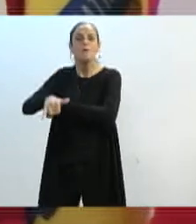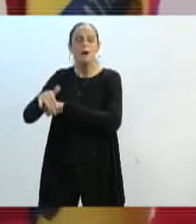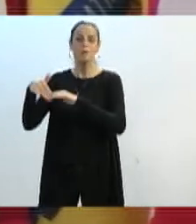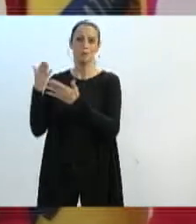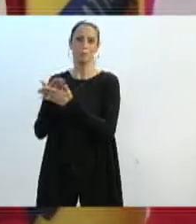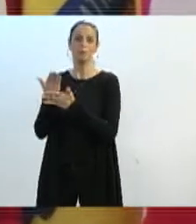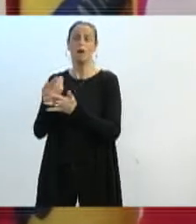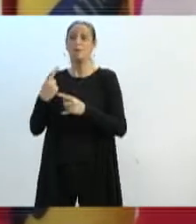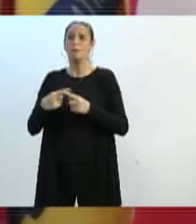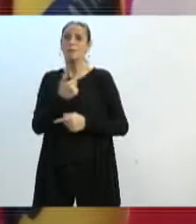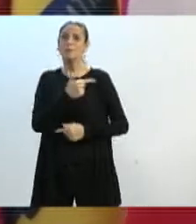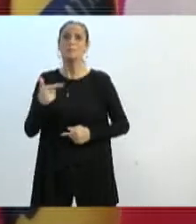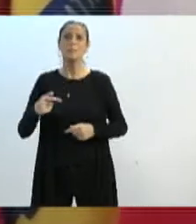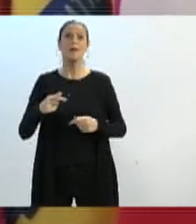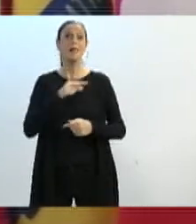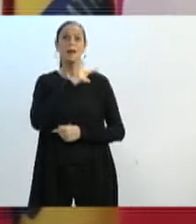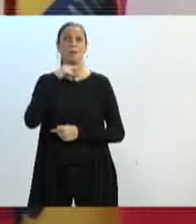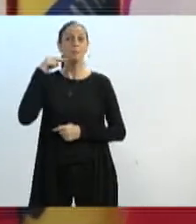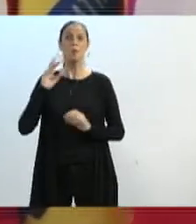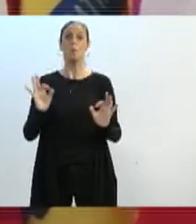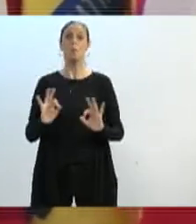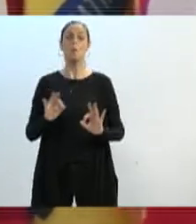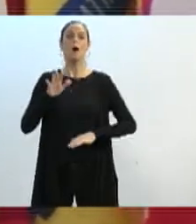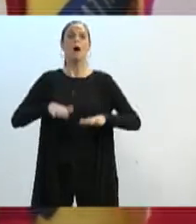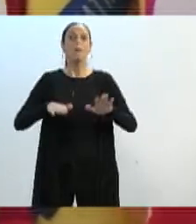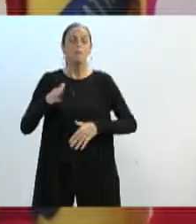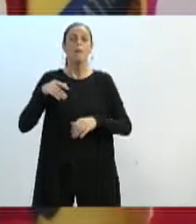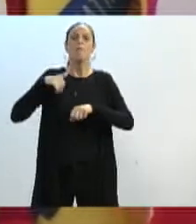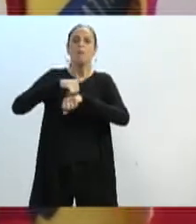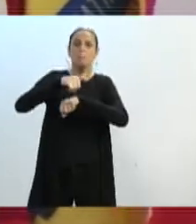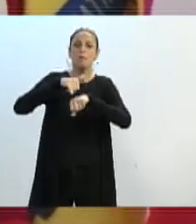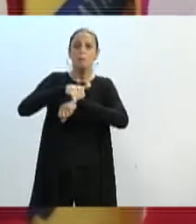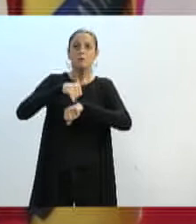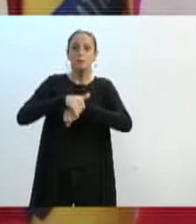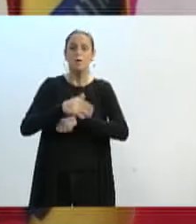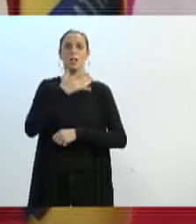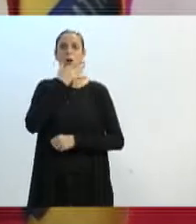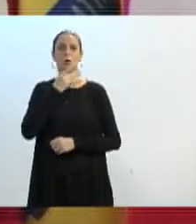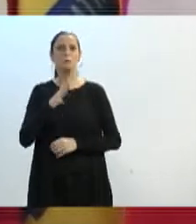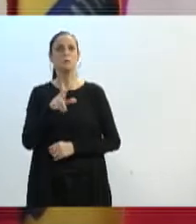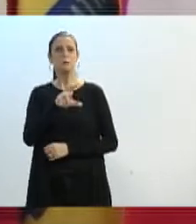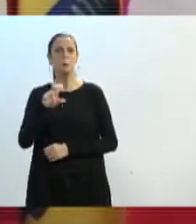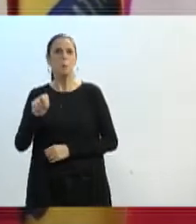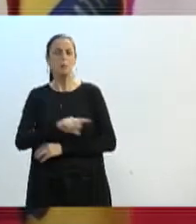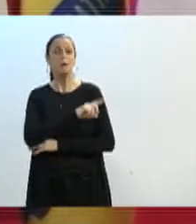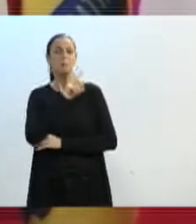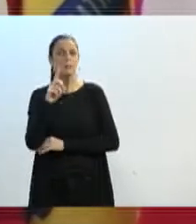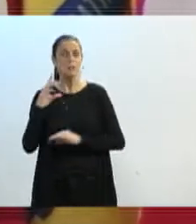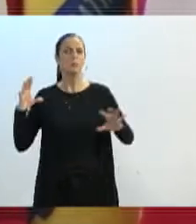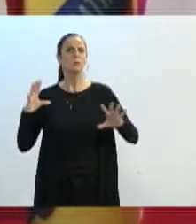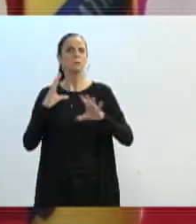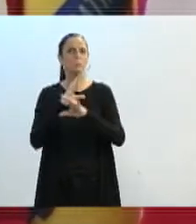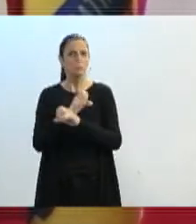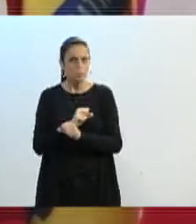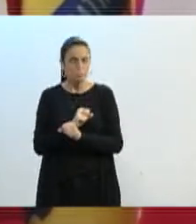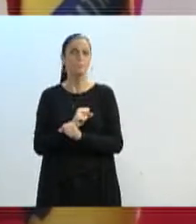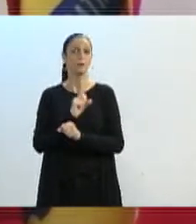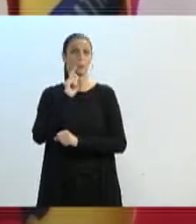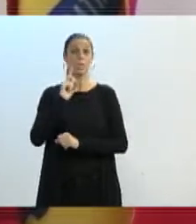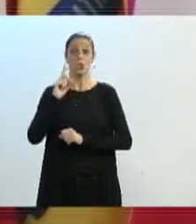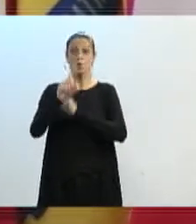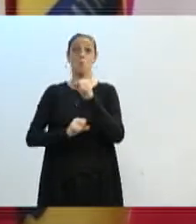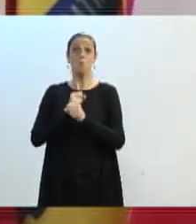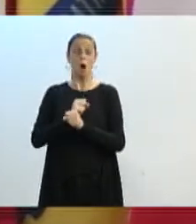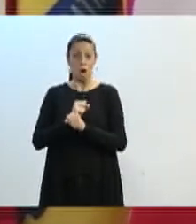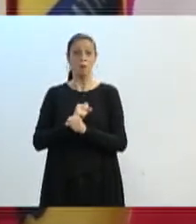absorvente. Elas perdem dias, se eu não me engano, é por volta de 50 dias durante todo o período escolar que as meninas